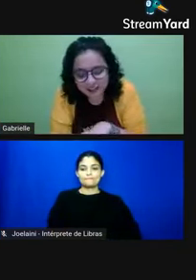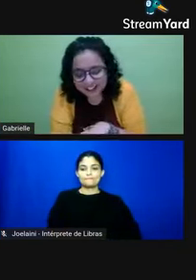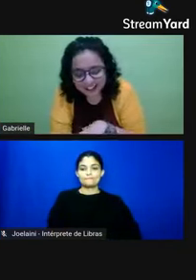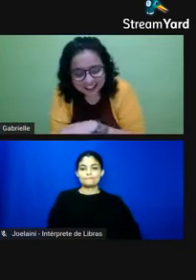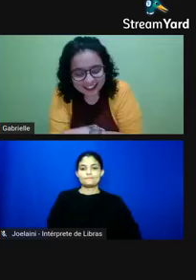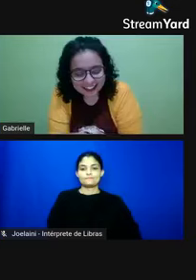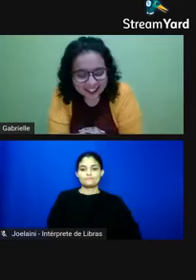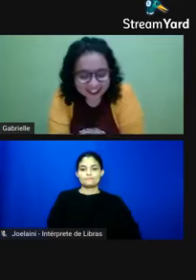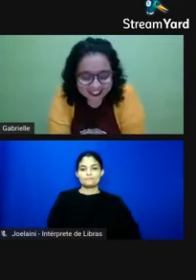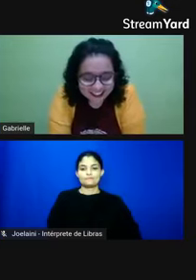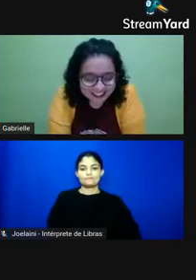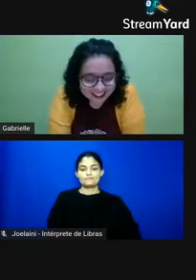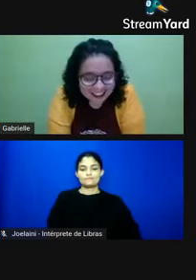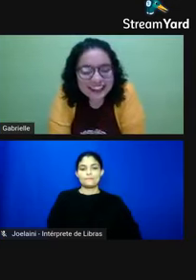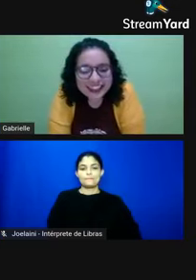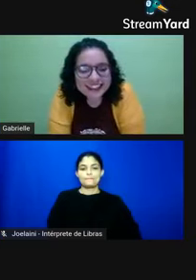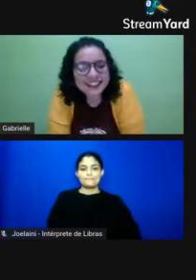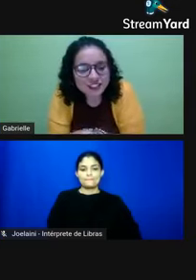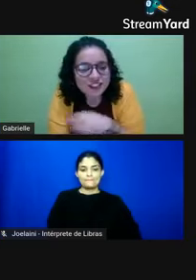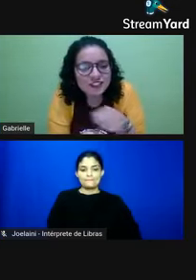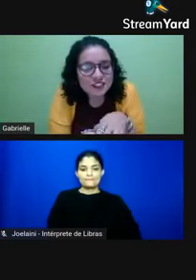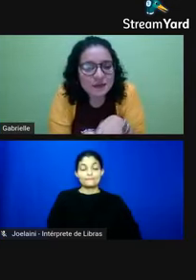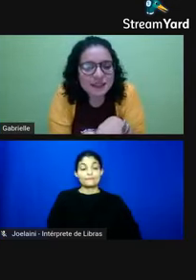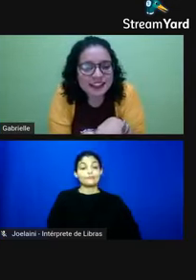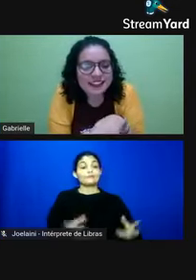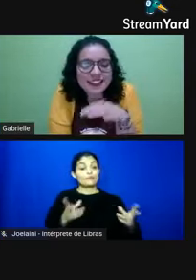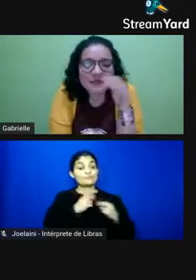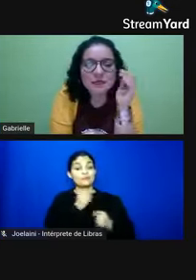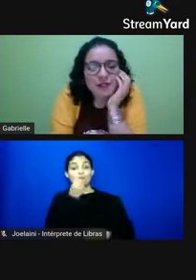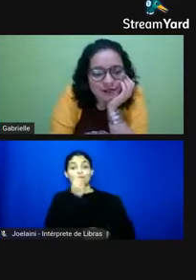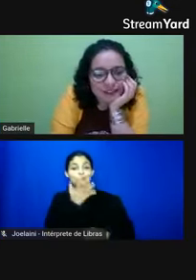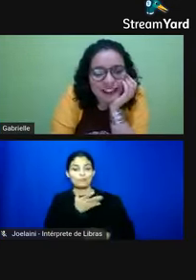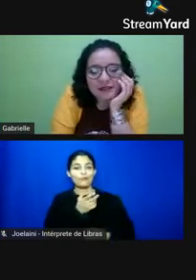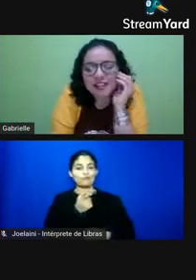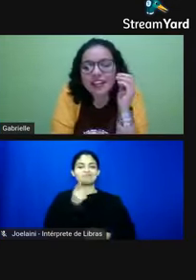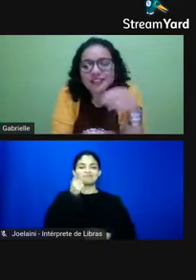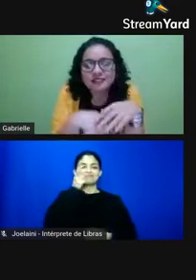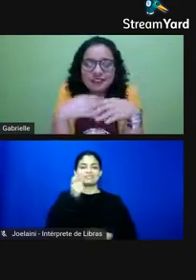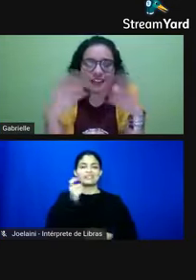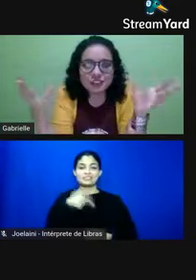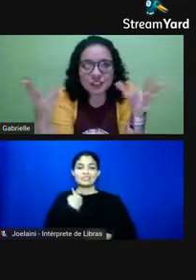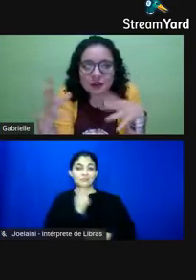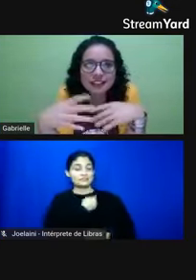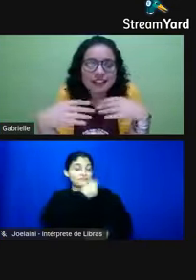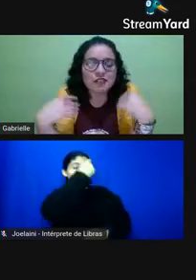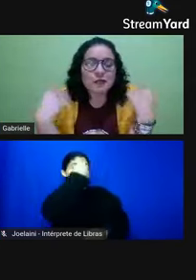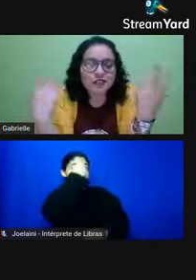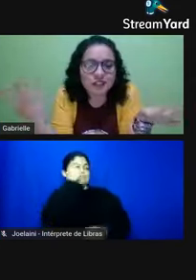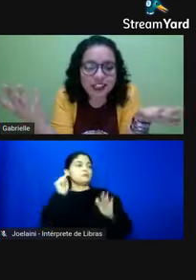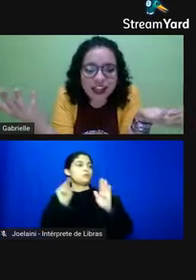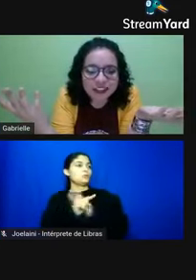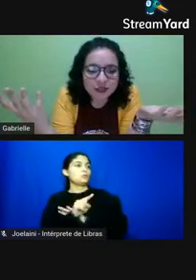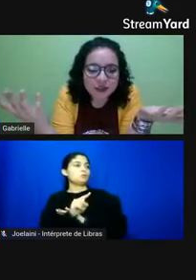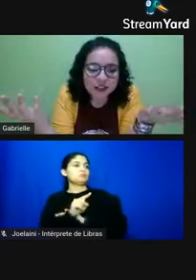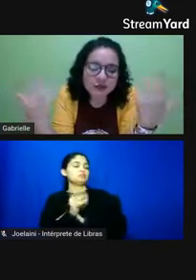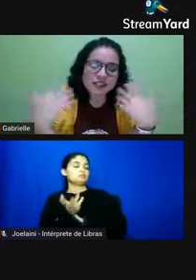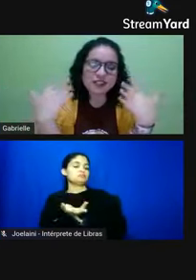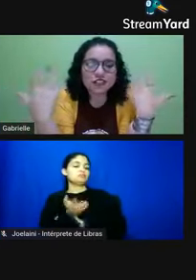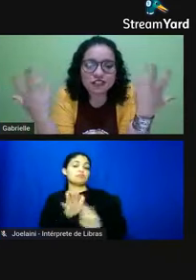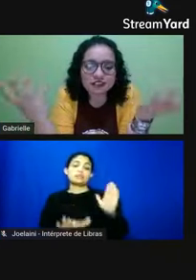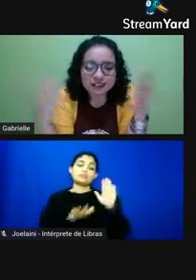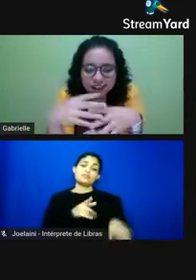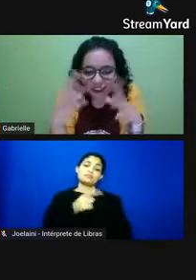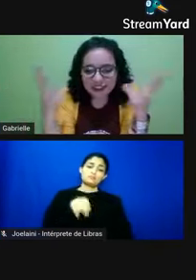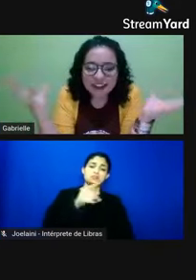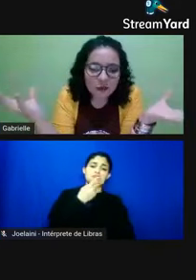nossa achei genial assim interessante que a gente tinha pensado nessa pergunta né porque a gente tinha pensado talvez